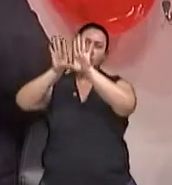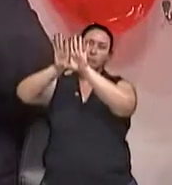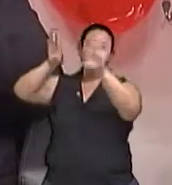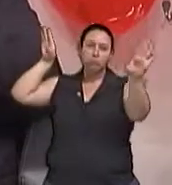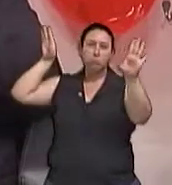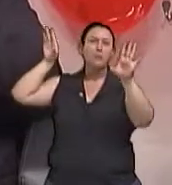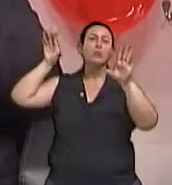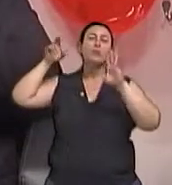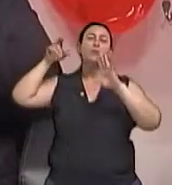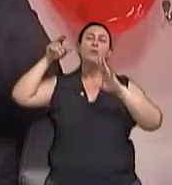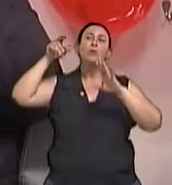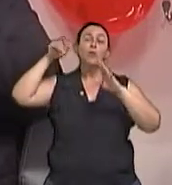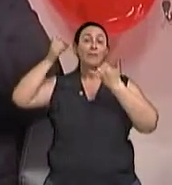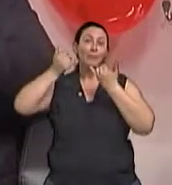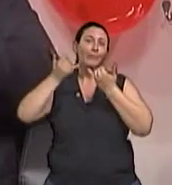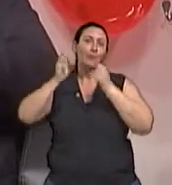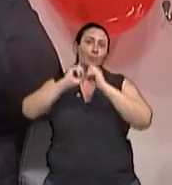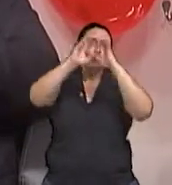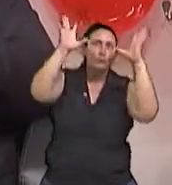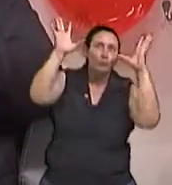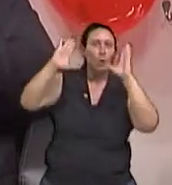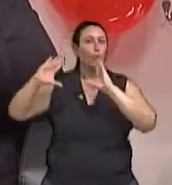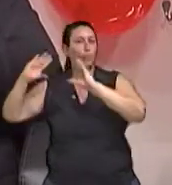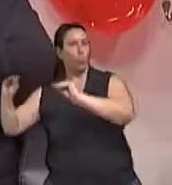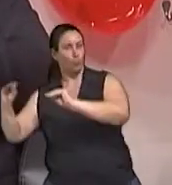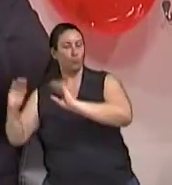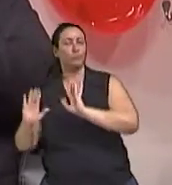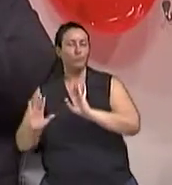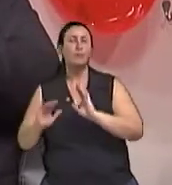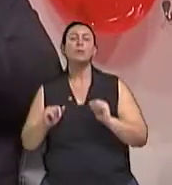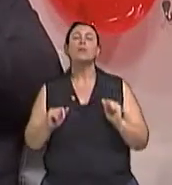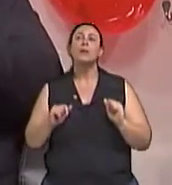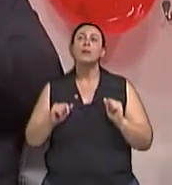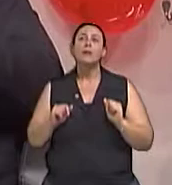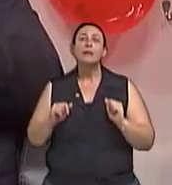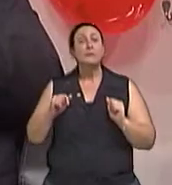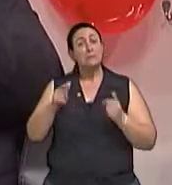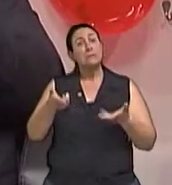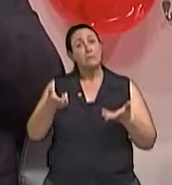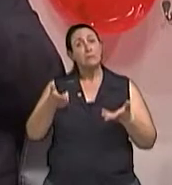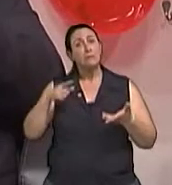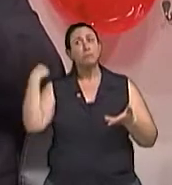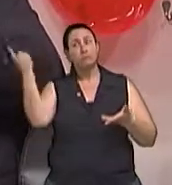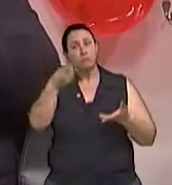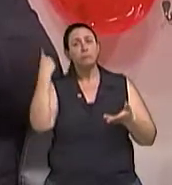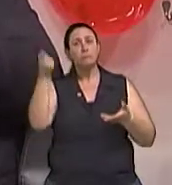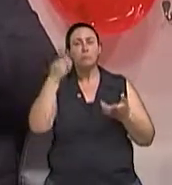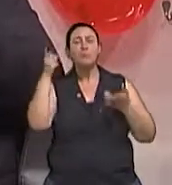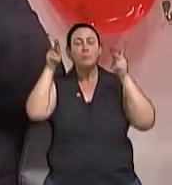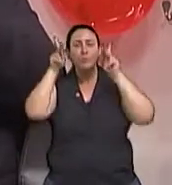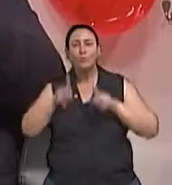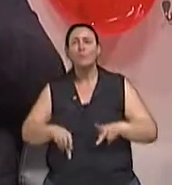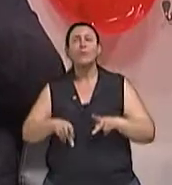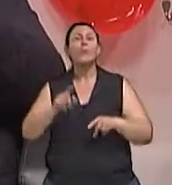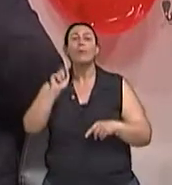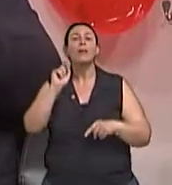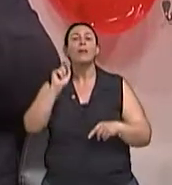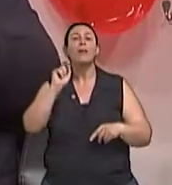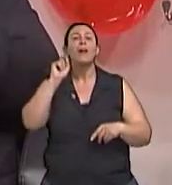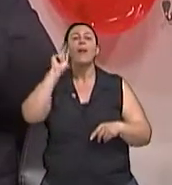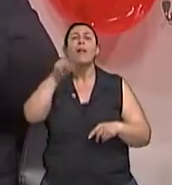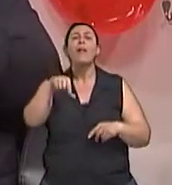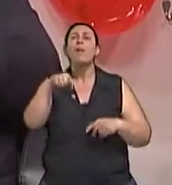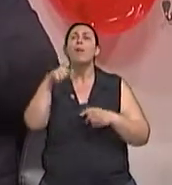Então, dia a dia, noite a noite, né? Então, a civilização tem alguns problemas. E um dos problemas é sair da